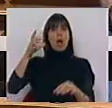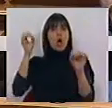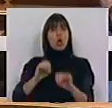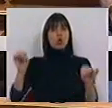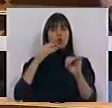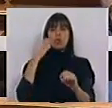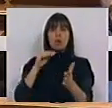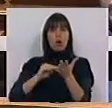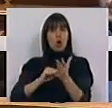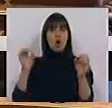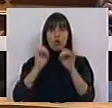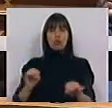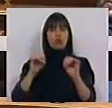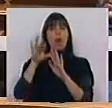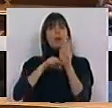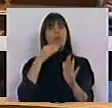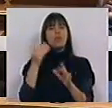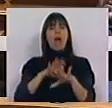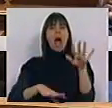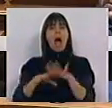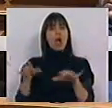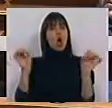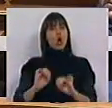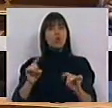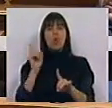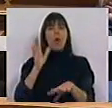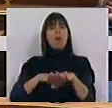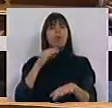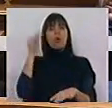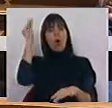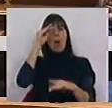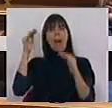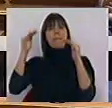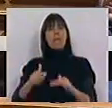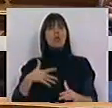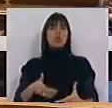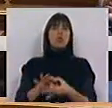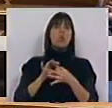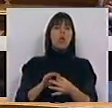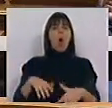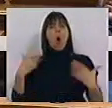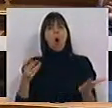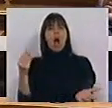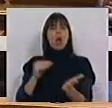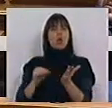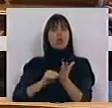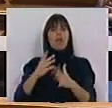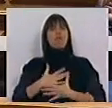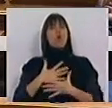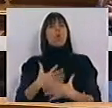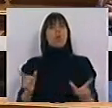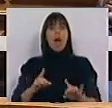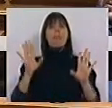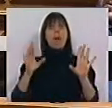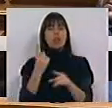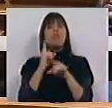não tiveram jovens a inscrever-se nos programas Juventude em Ação e isto não é porque os jovens do interior sejam menos solidários ou que não se inscrevam para o voluntariado,